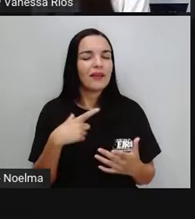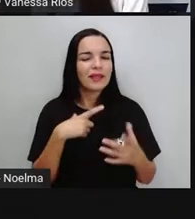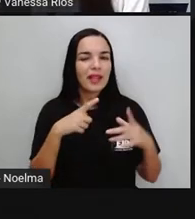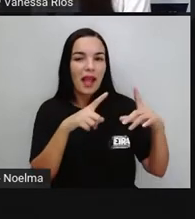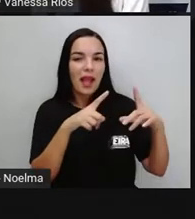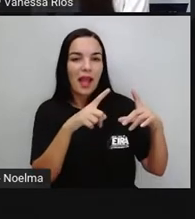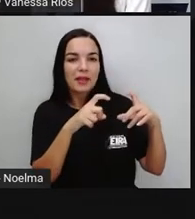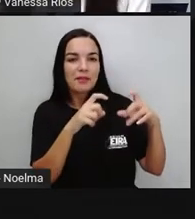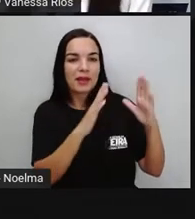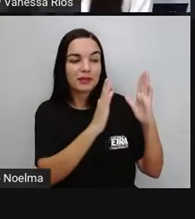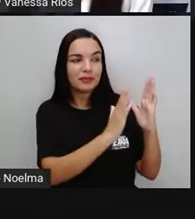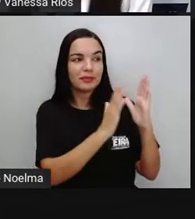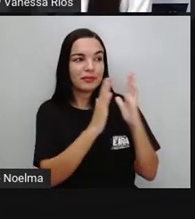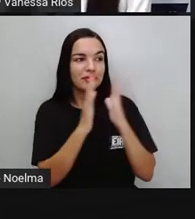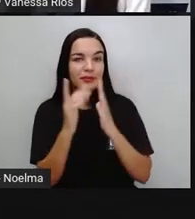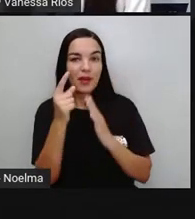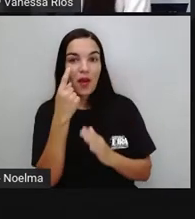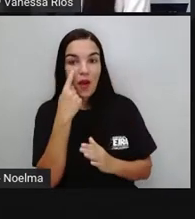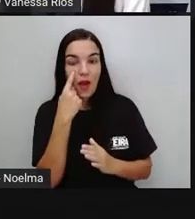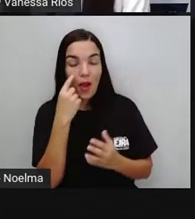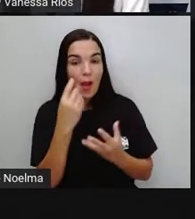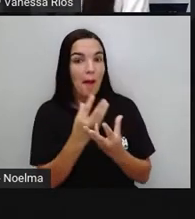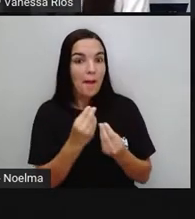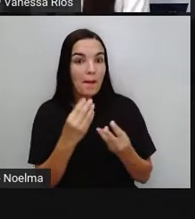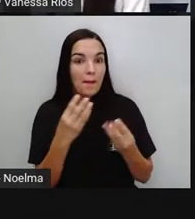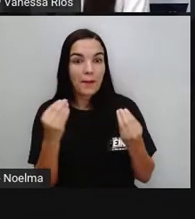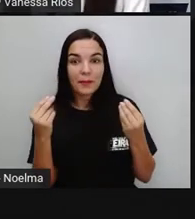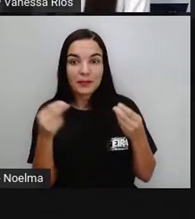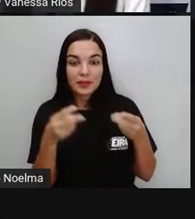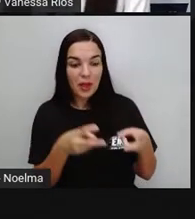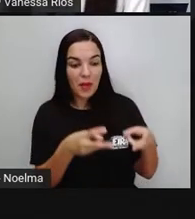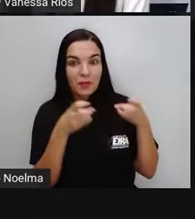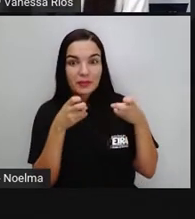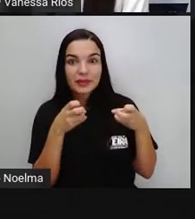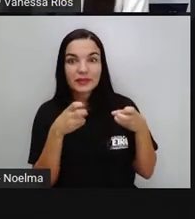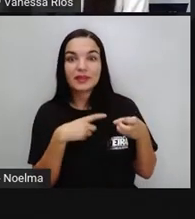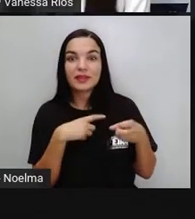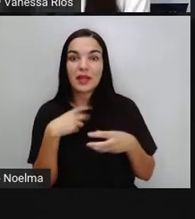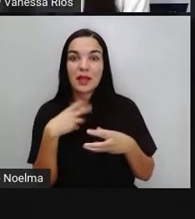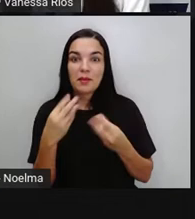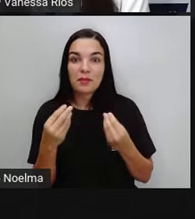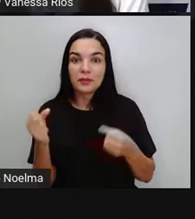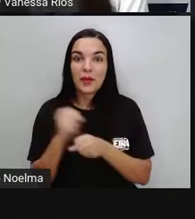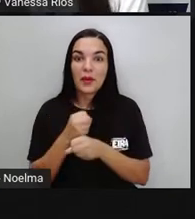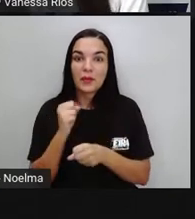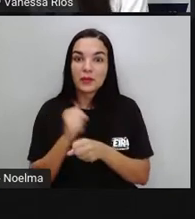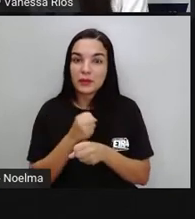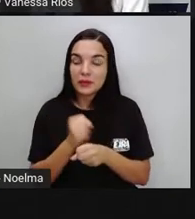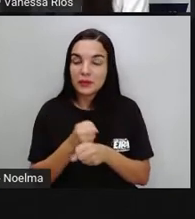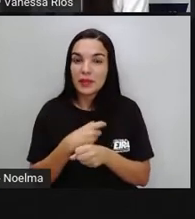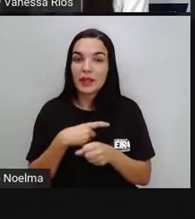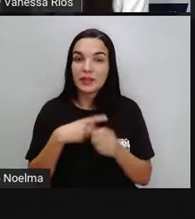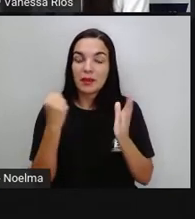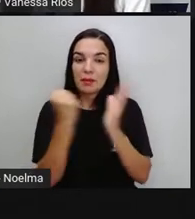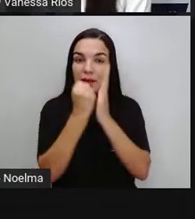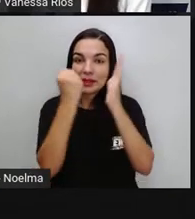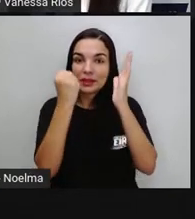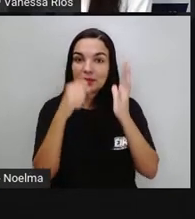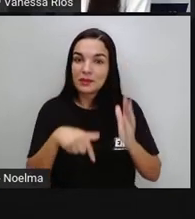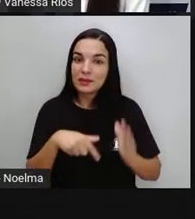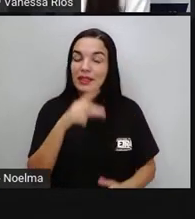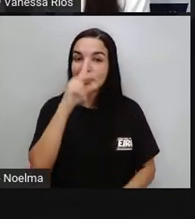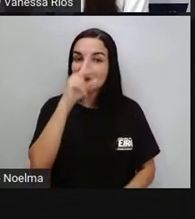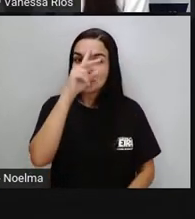a Pró coloca do lado já deixa a gente observar que existem aí muitas construções ou muitos patrimônios relacionados à